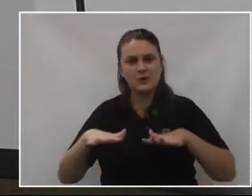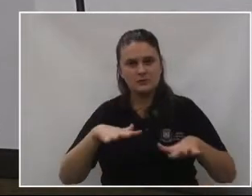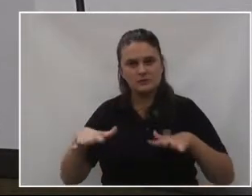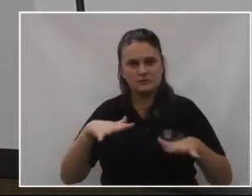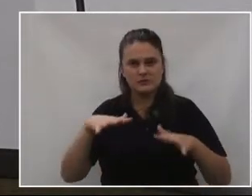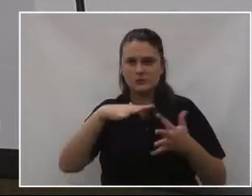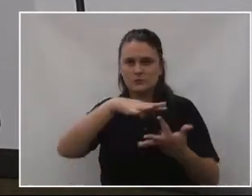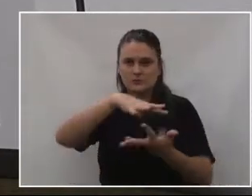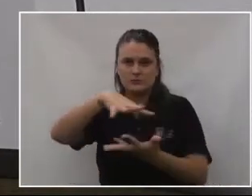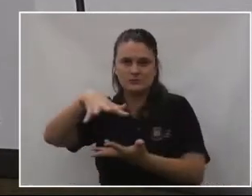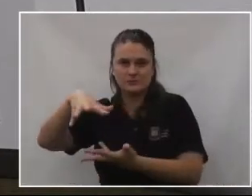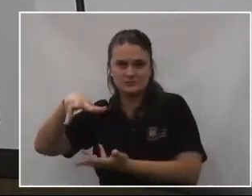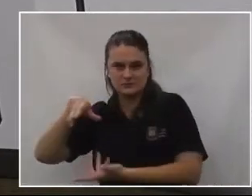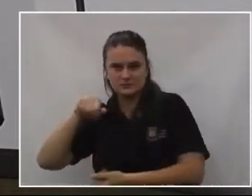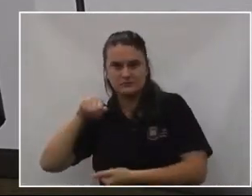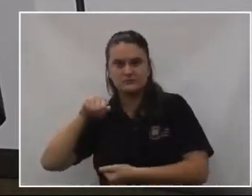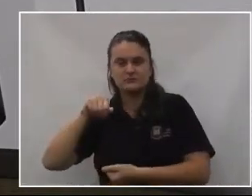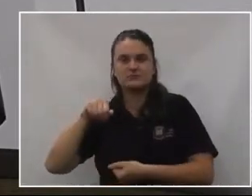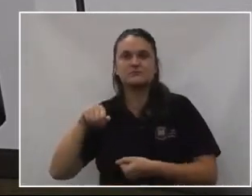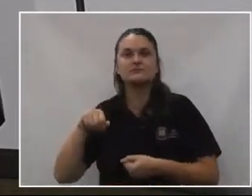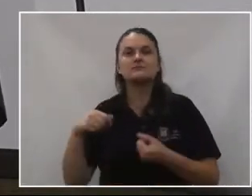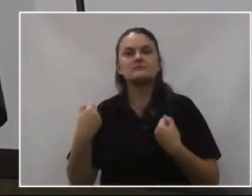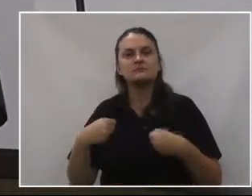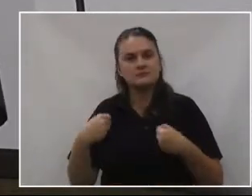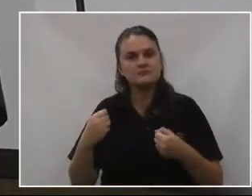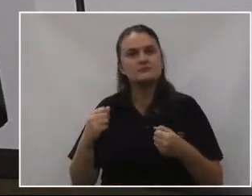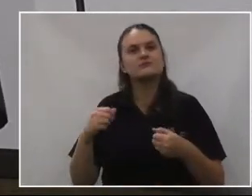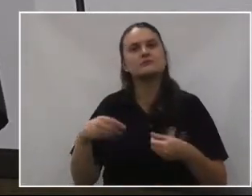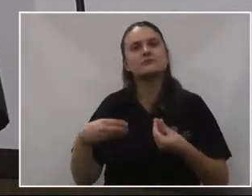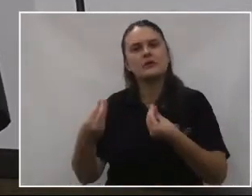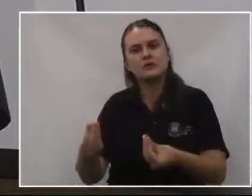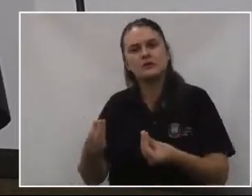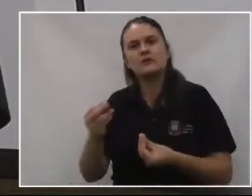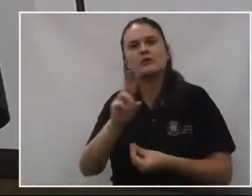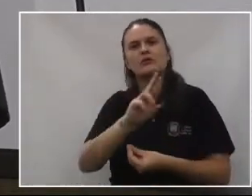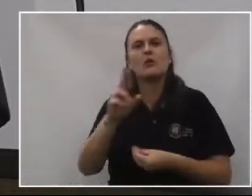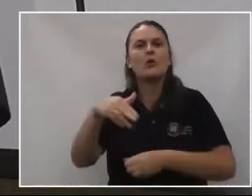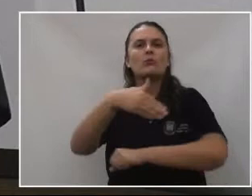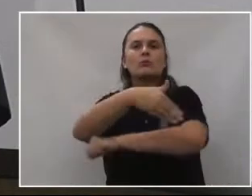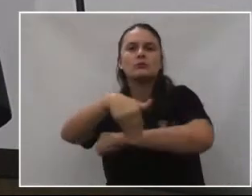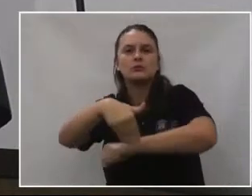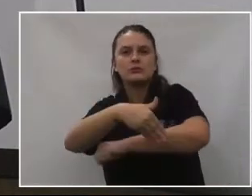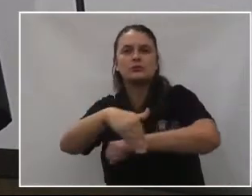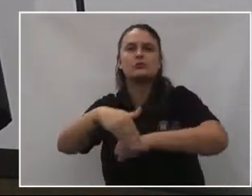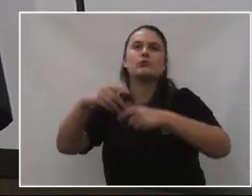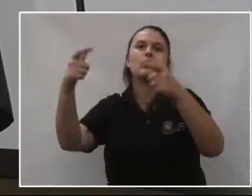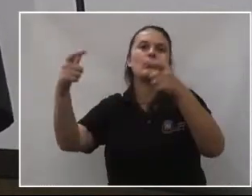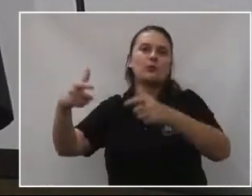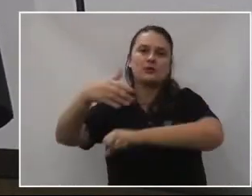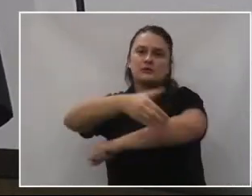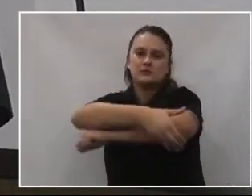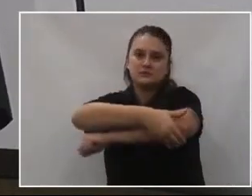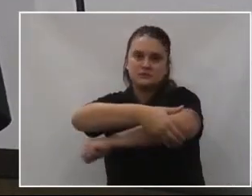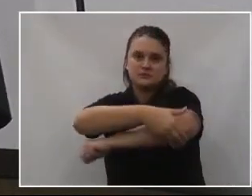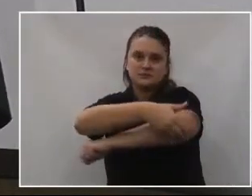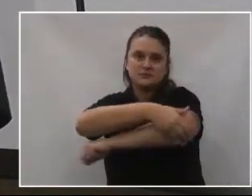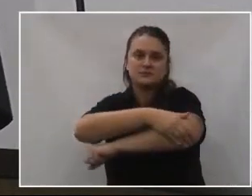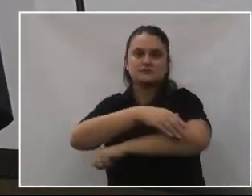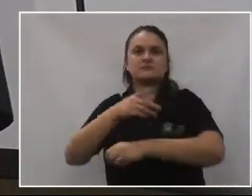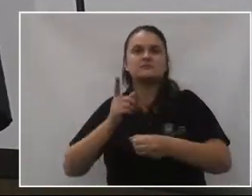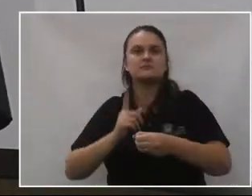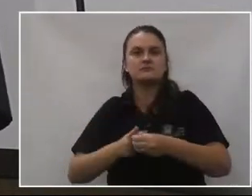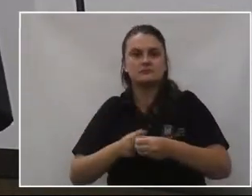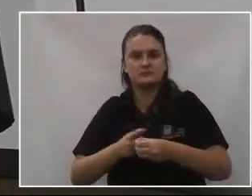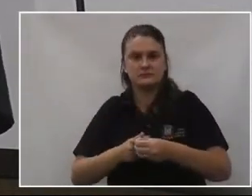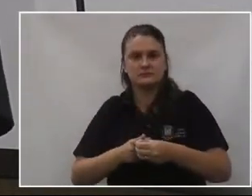nível mundial para denominar logradouros, ruas e praças em cidades,